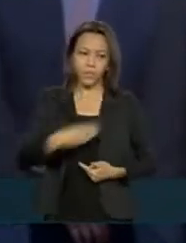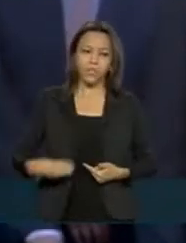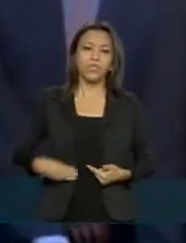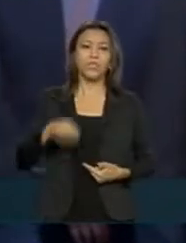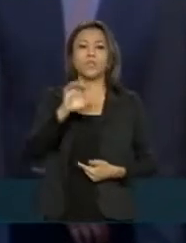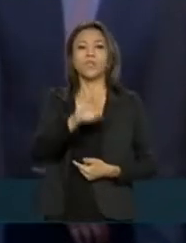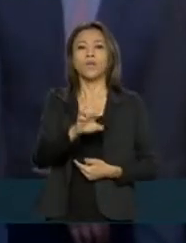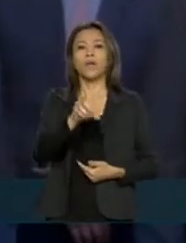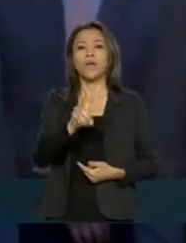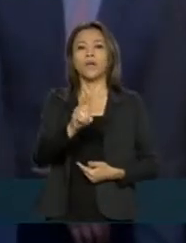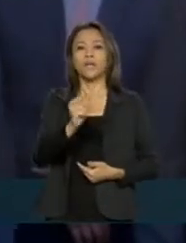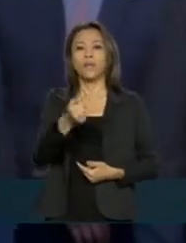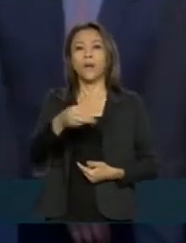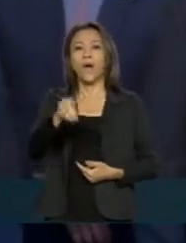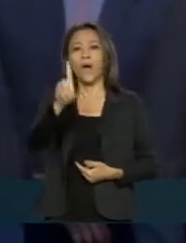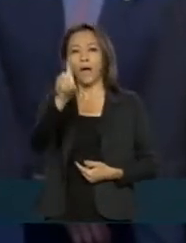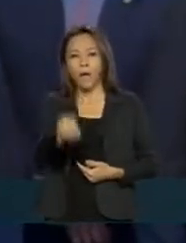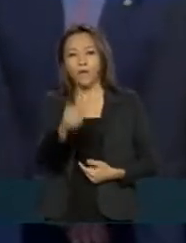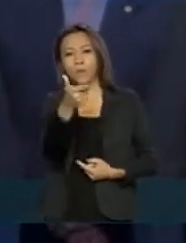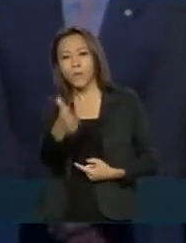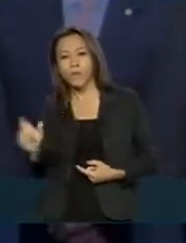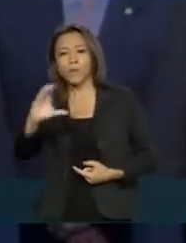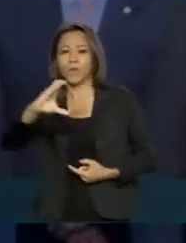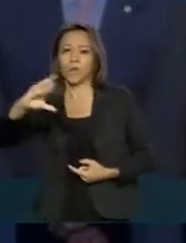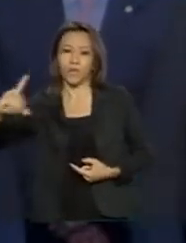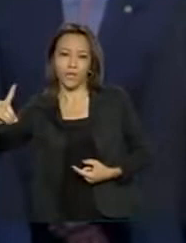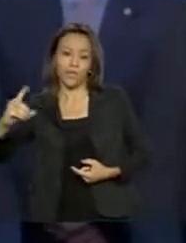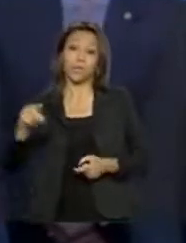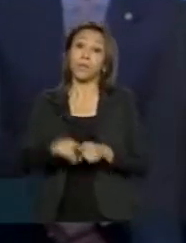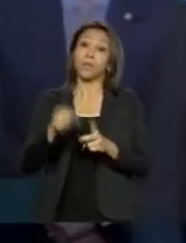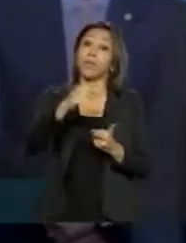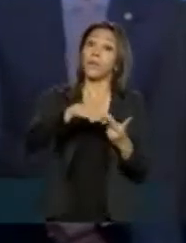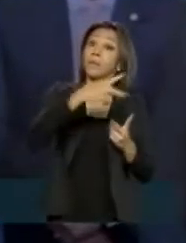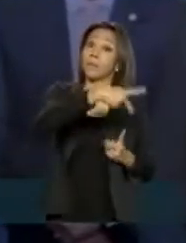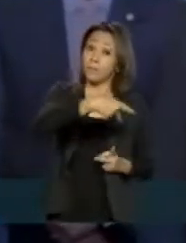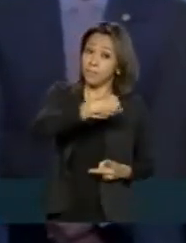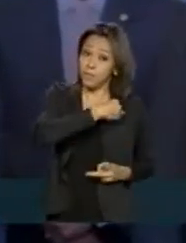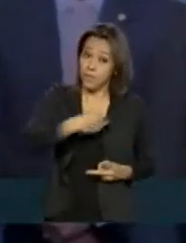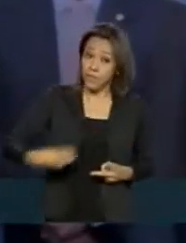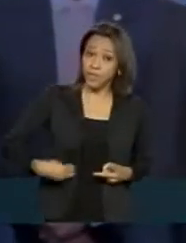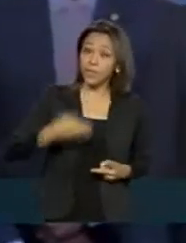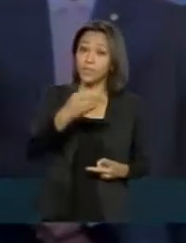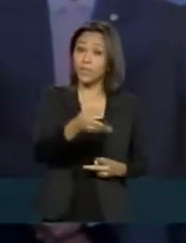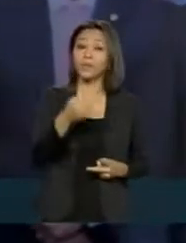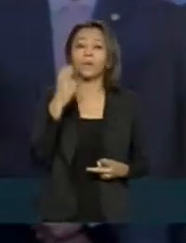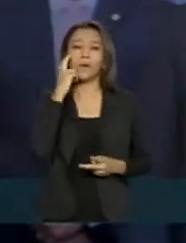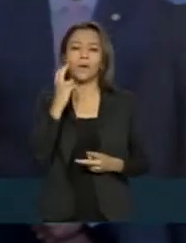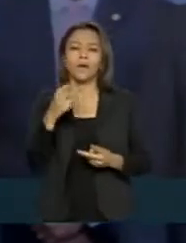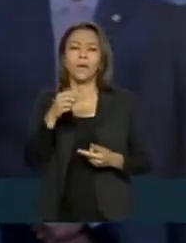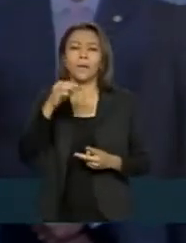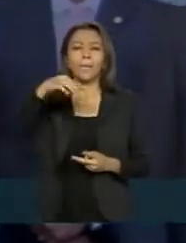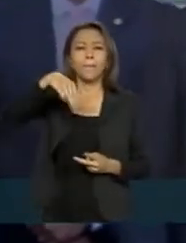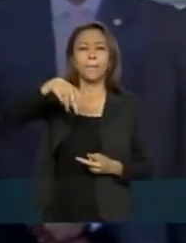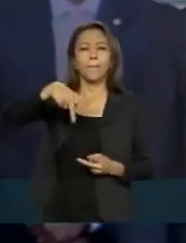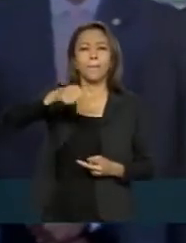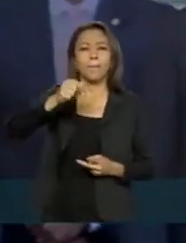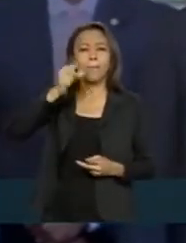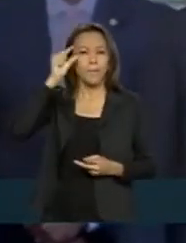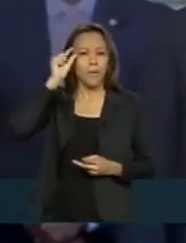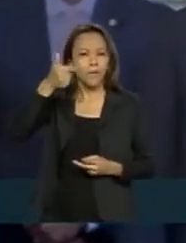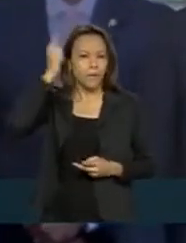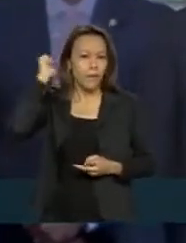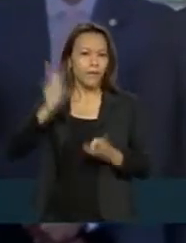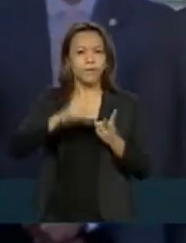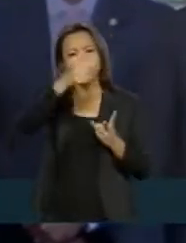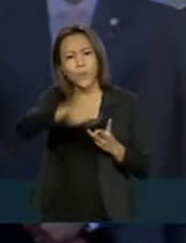com a coordenação da SEGOV, mas também com o ministro Paulo Guedes, ministro Solix, nosso ministro da Casa Civil, a todos do